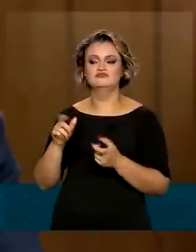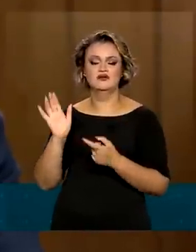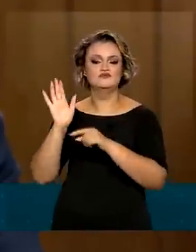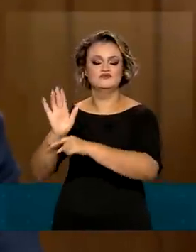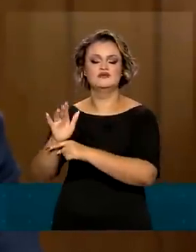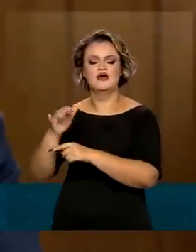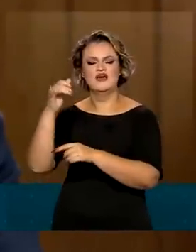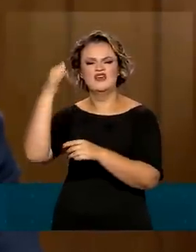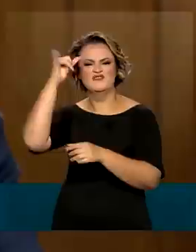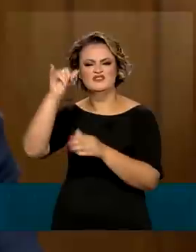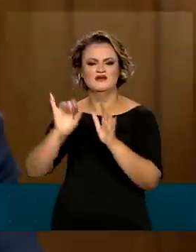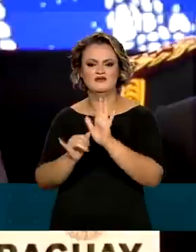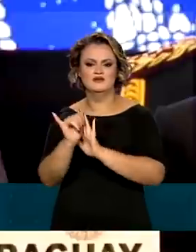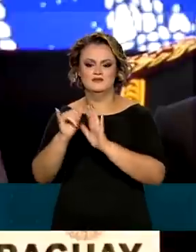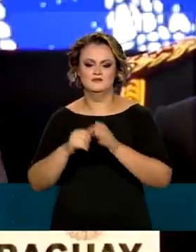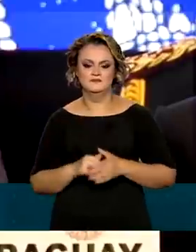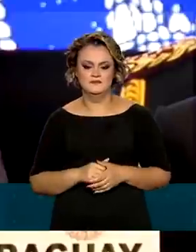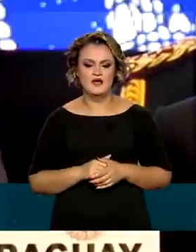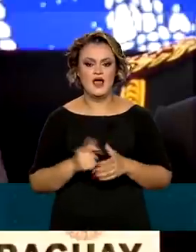no combate à inflação.